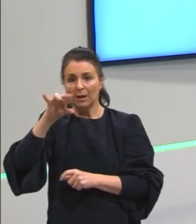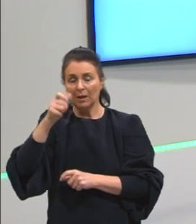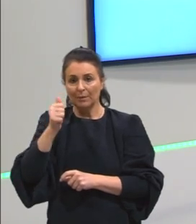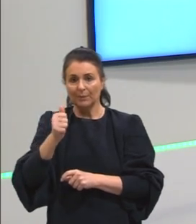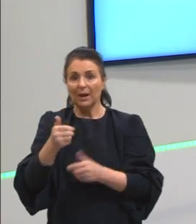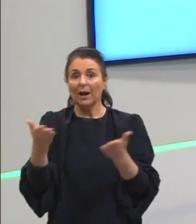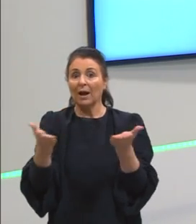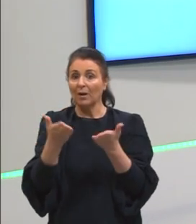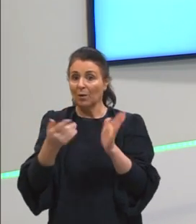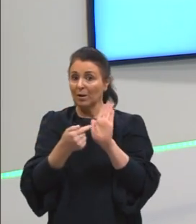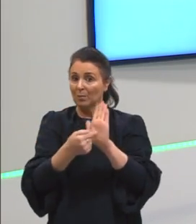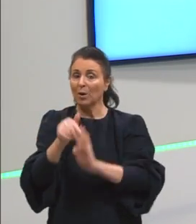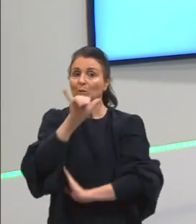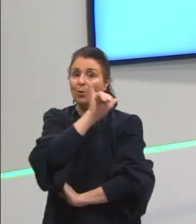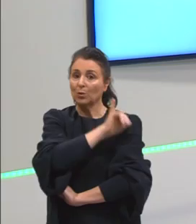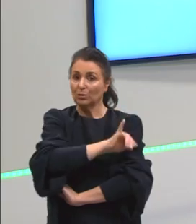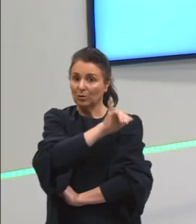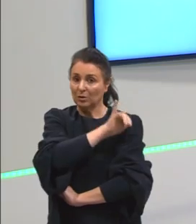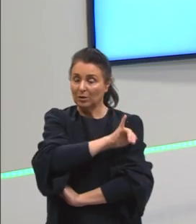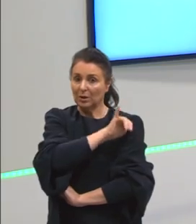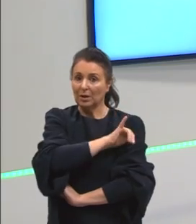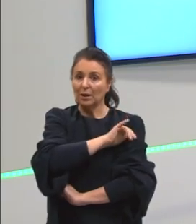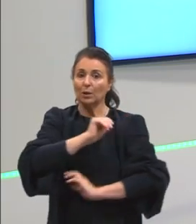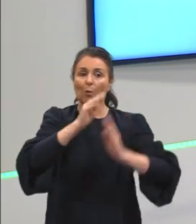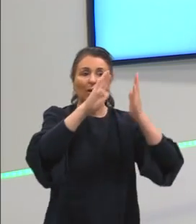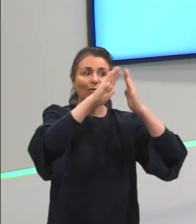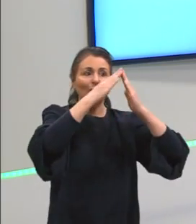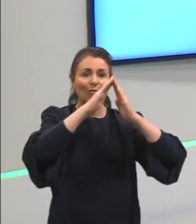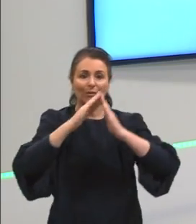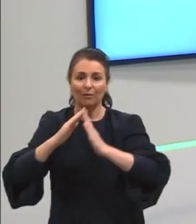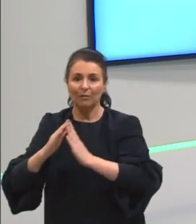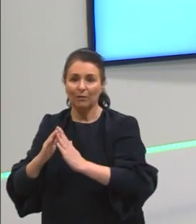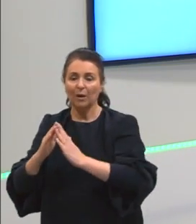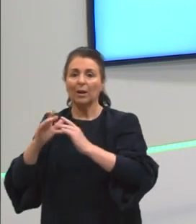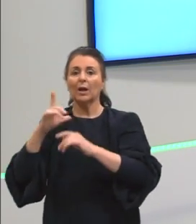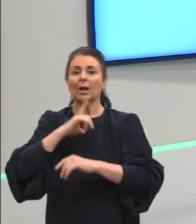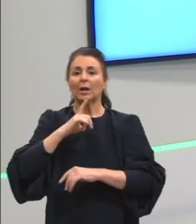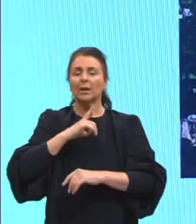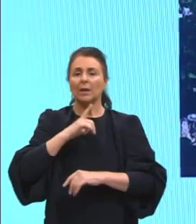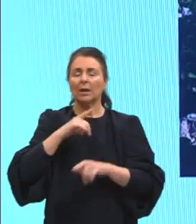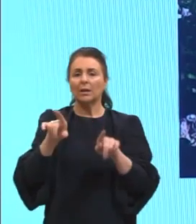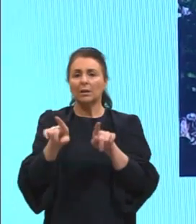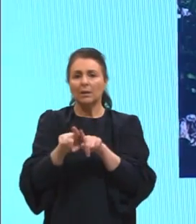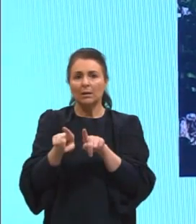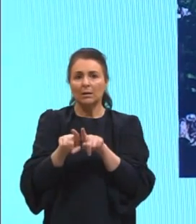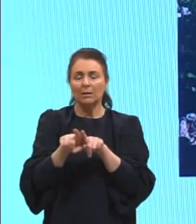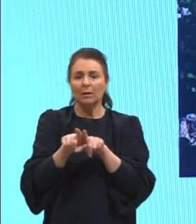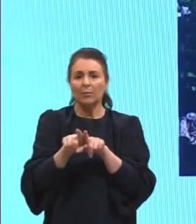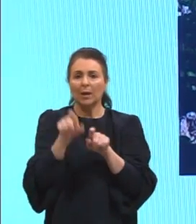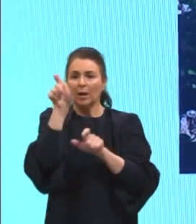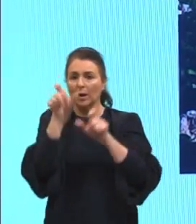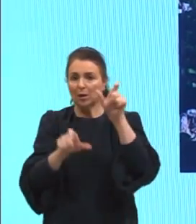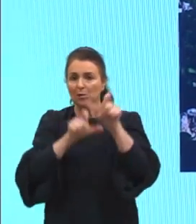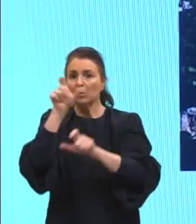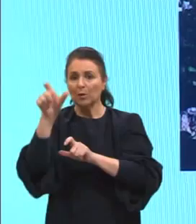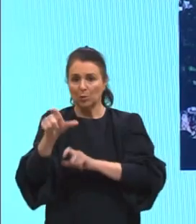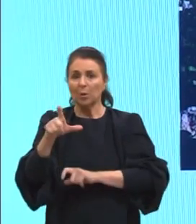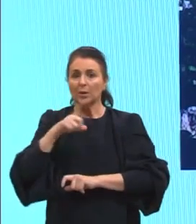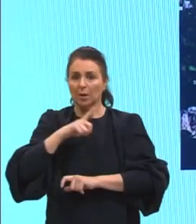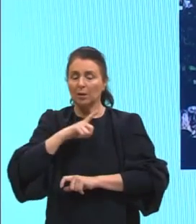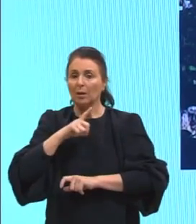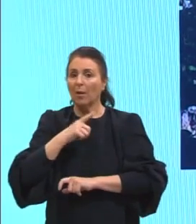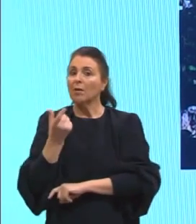Janeiro, né, mostrando as favelas, né, e, em contrapartida, tem ali a parte das pessoas que tem um pouco mais de